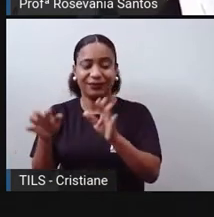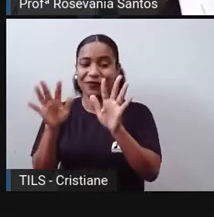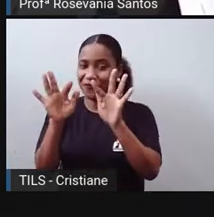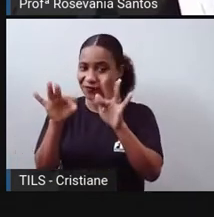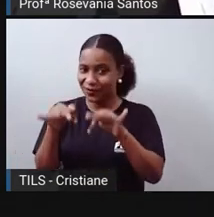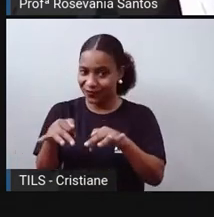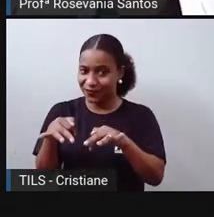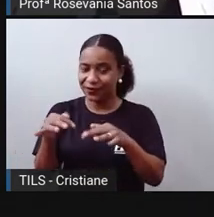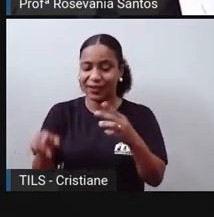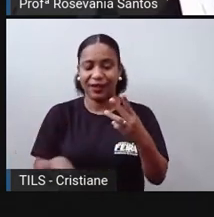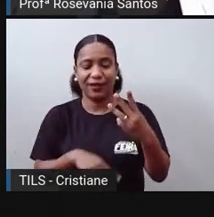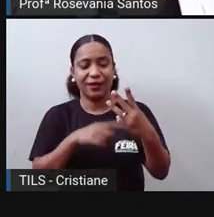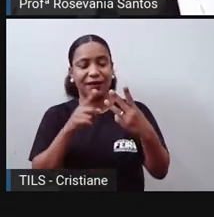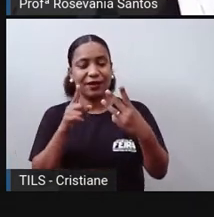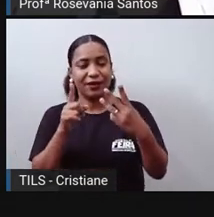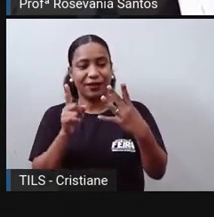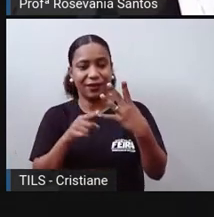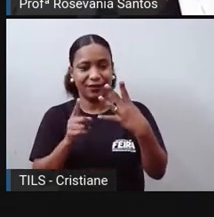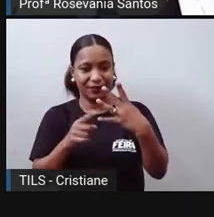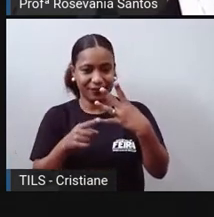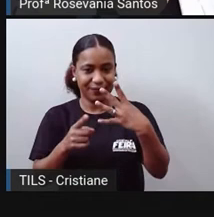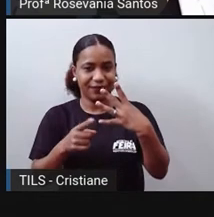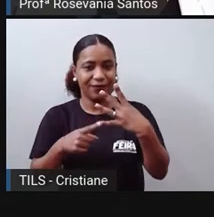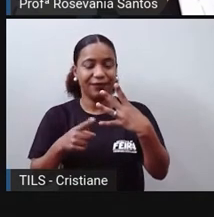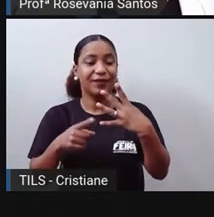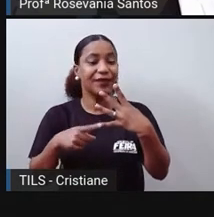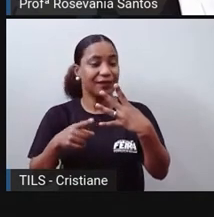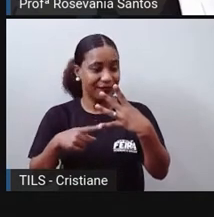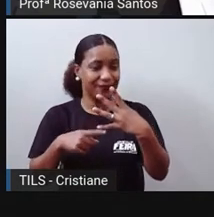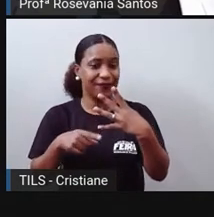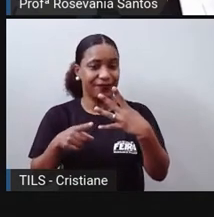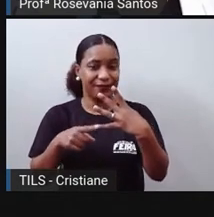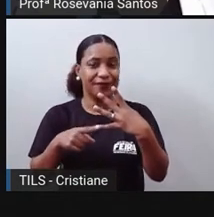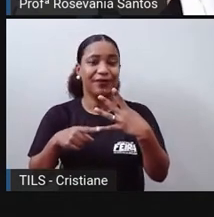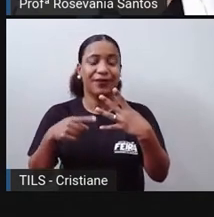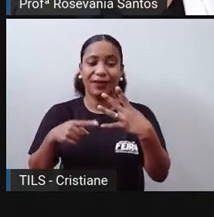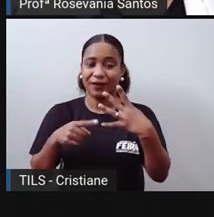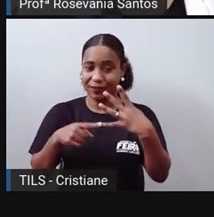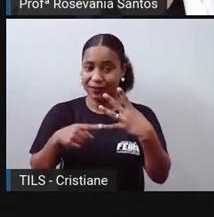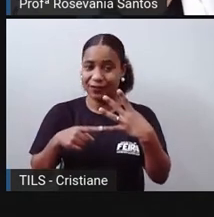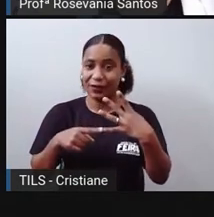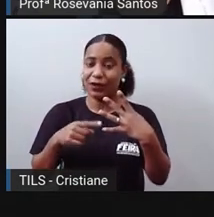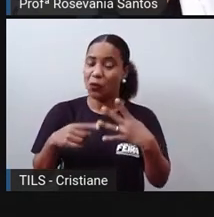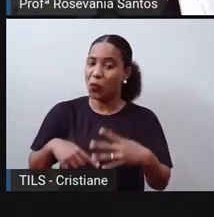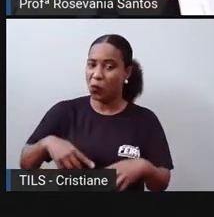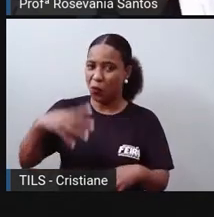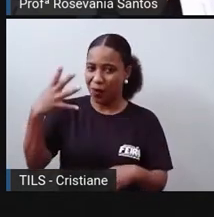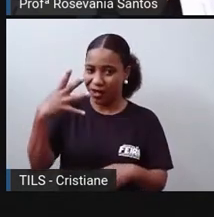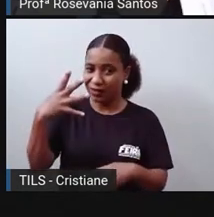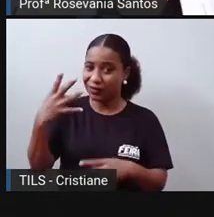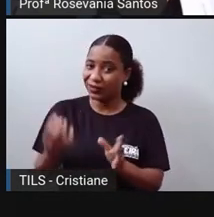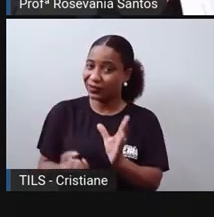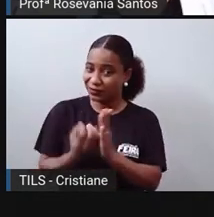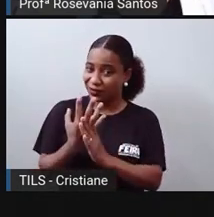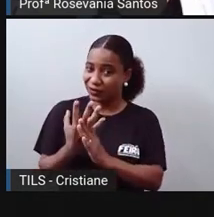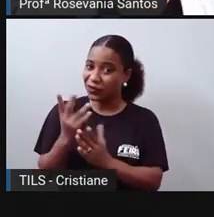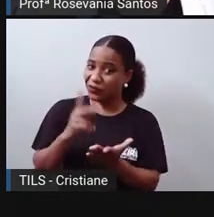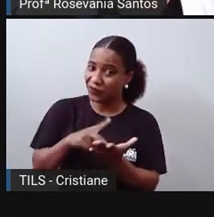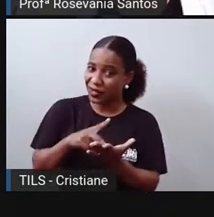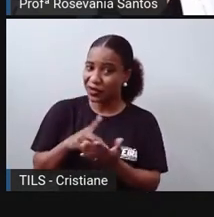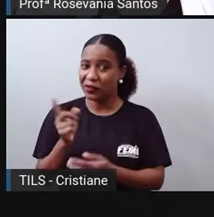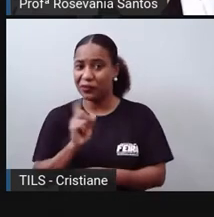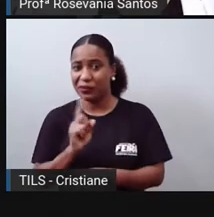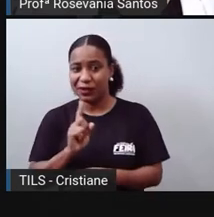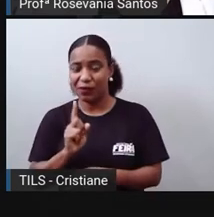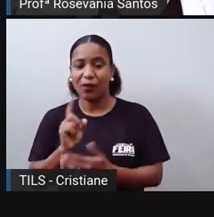nessa quarta, nessa fase aqui, né, nessa quarta fase, que não é um consenso entre todos, mas que o pessoal,